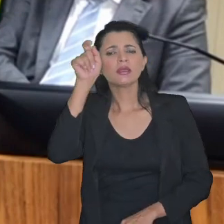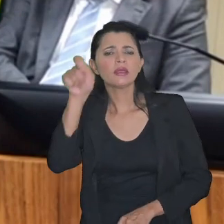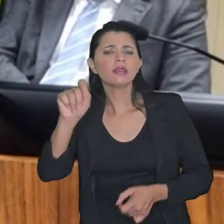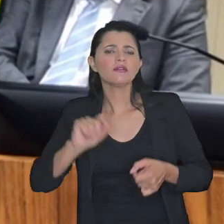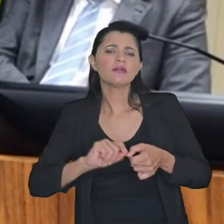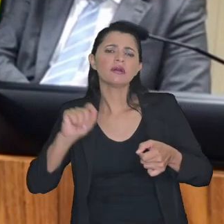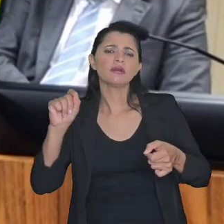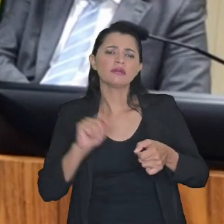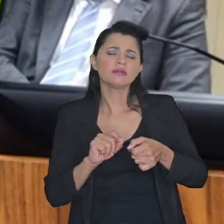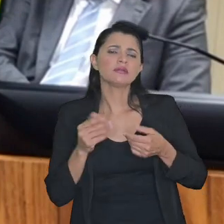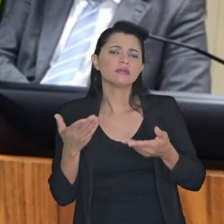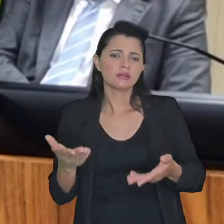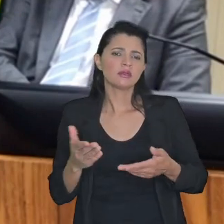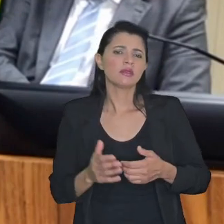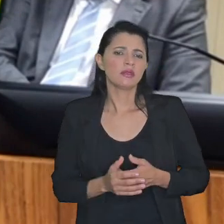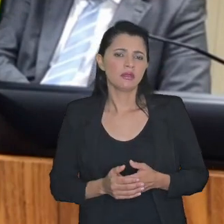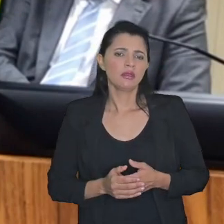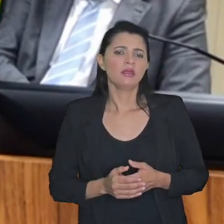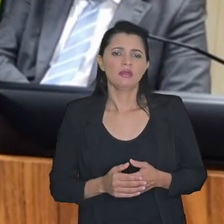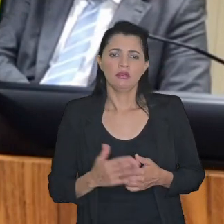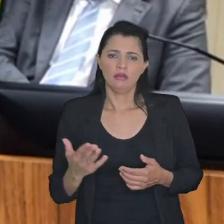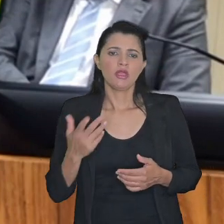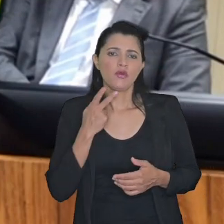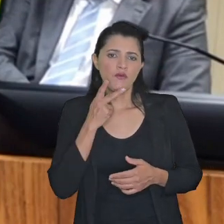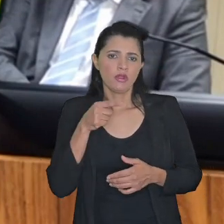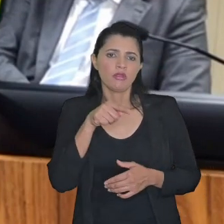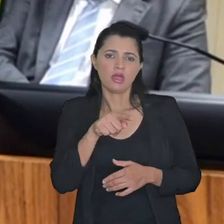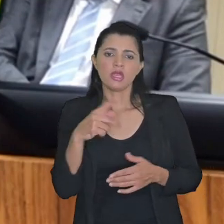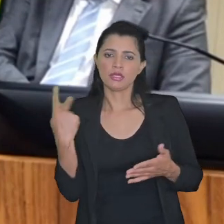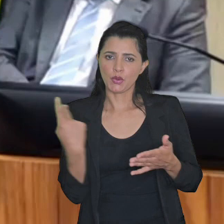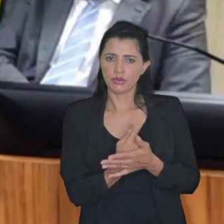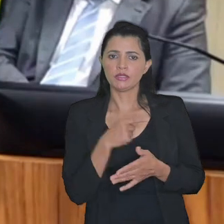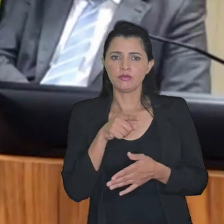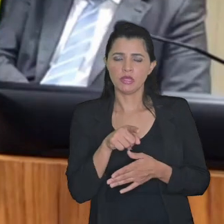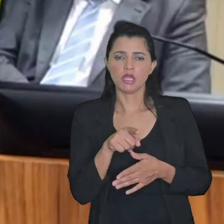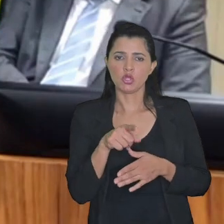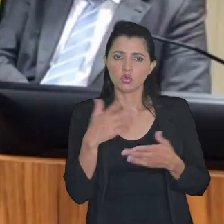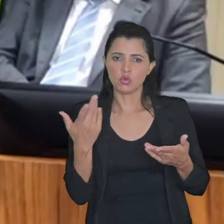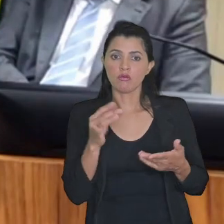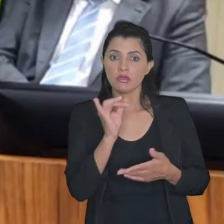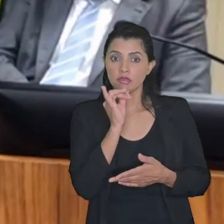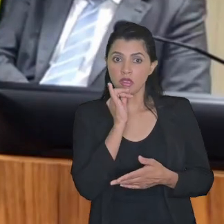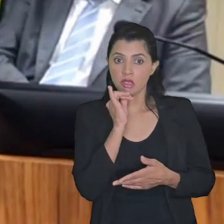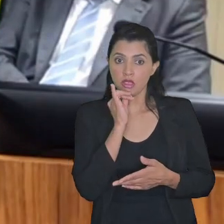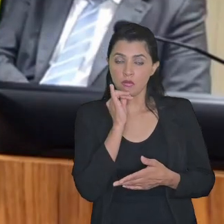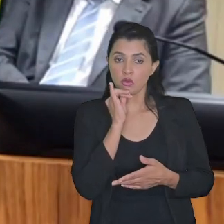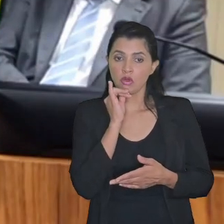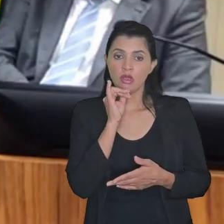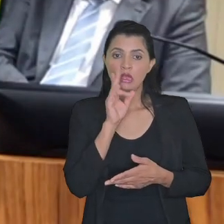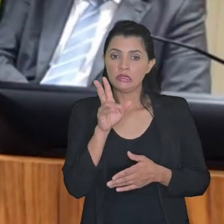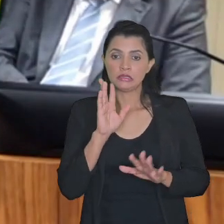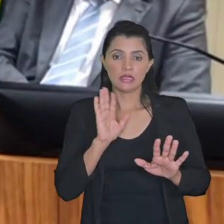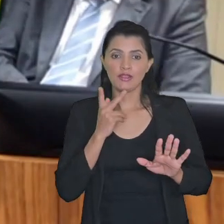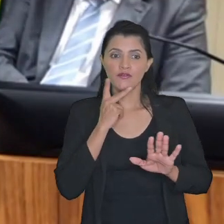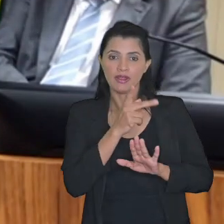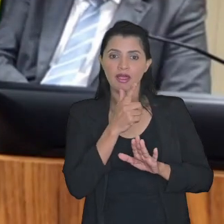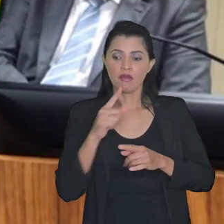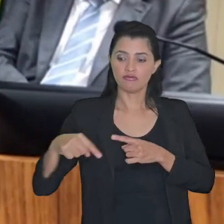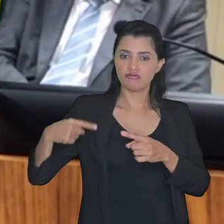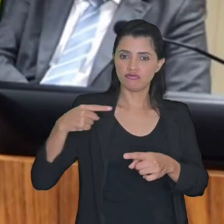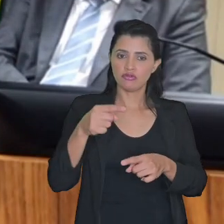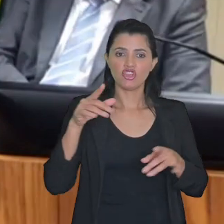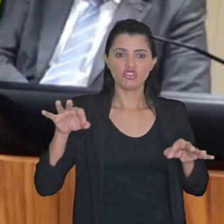o eu estou evidentemente me reportando a essa situação a título de exemplo sem considerar os